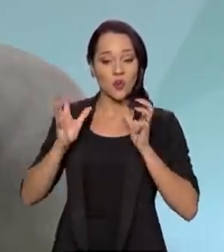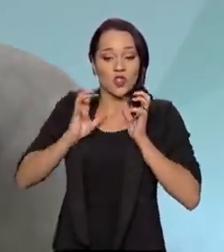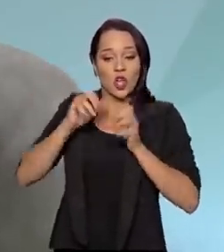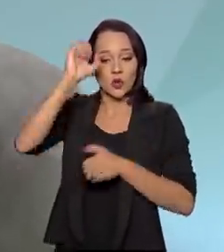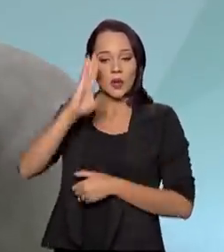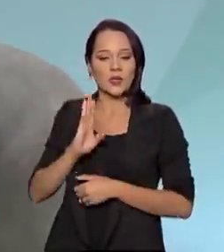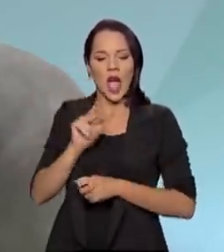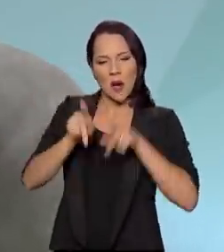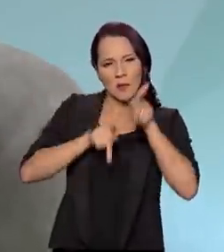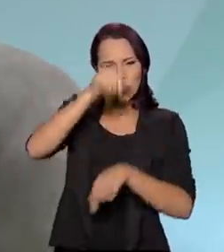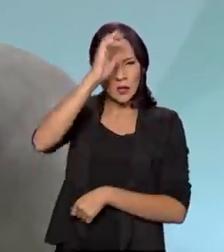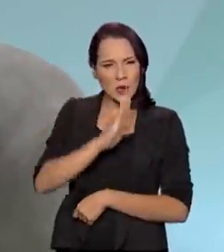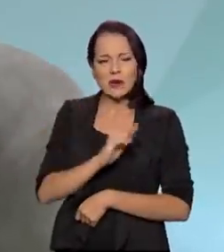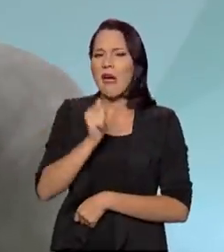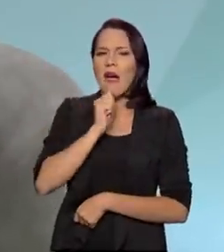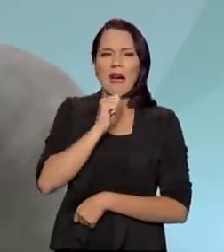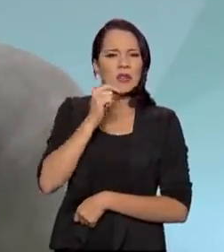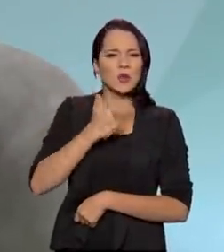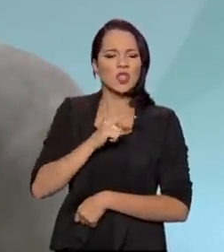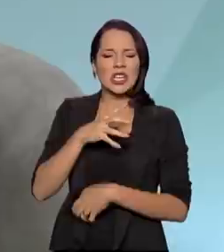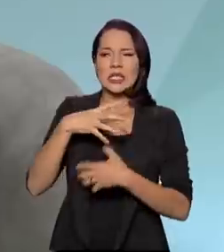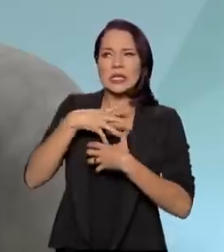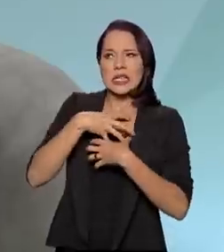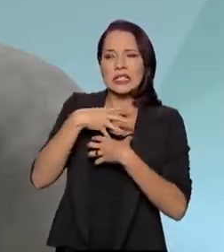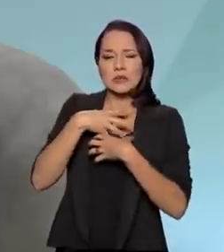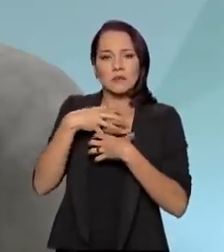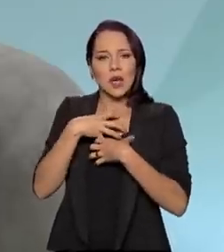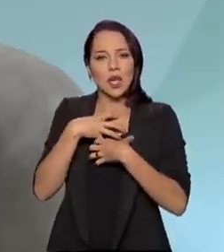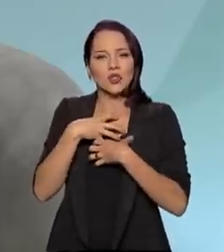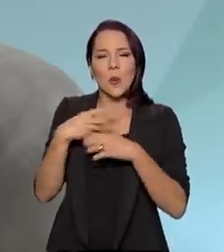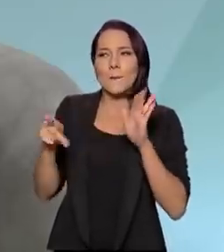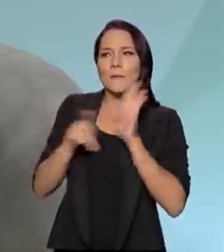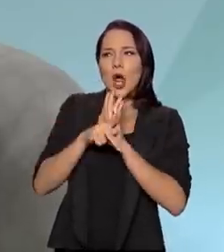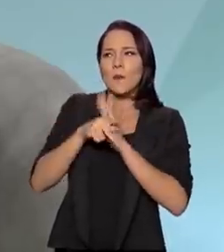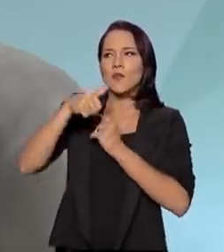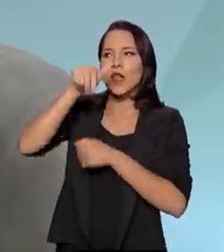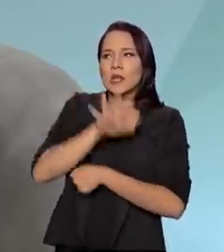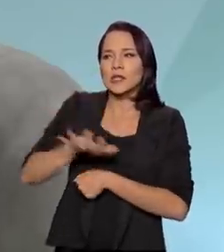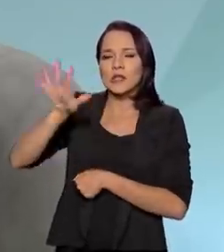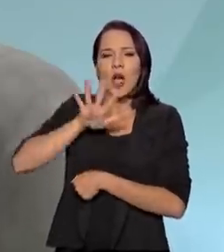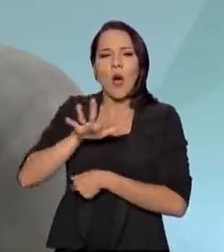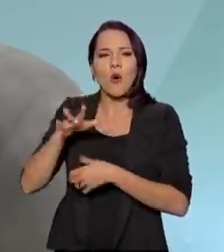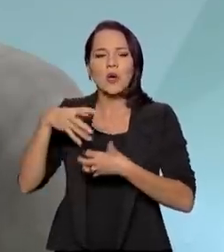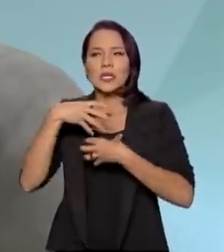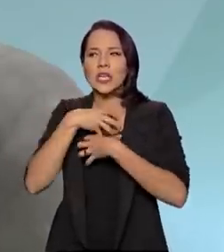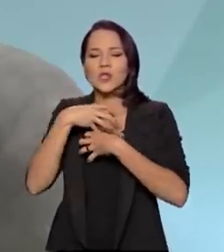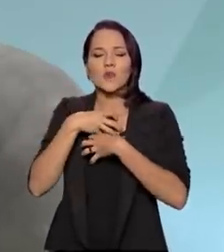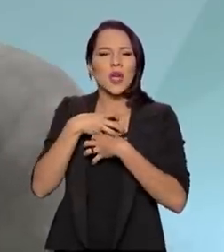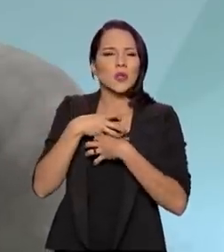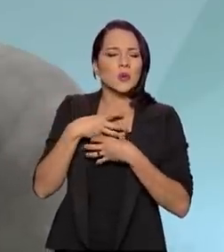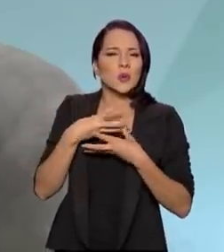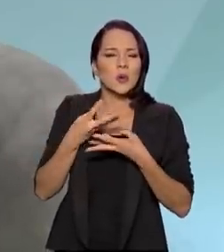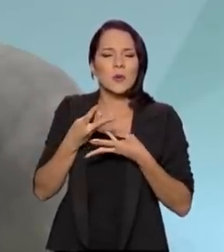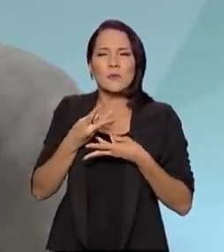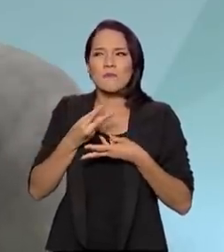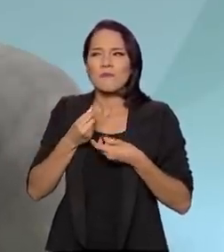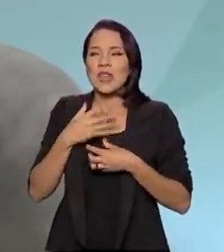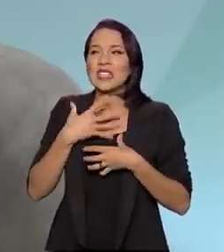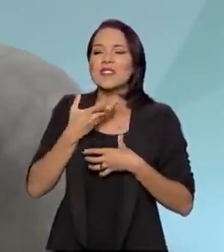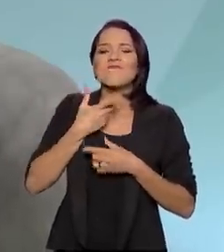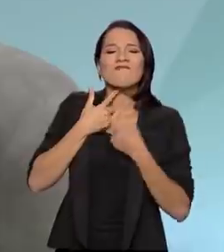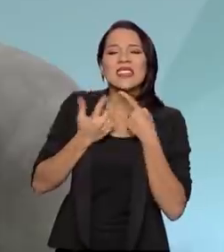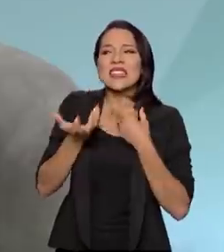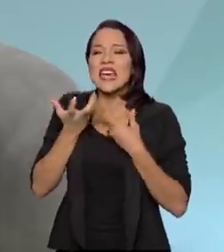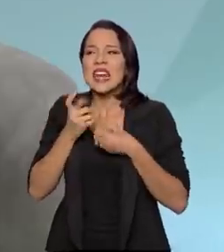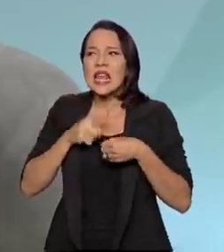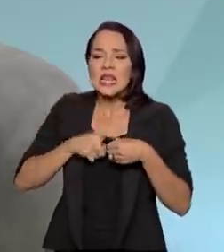não tinha ainda esse sentimento de nacionalidade, esse sentimento de ansiar